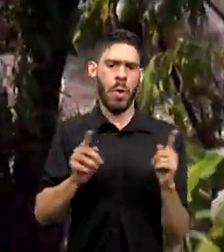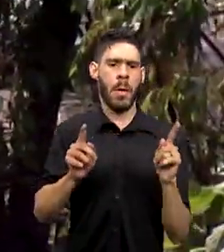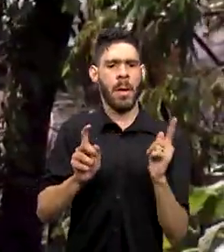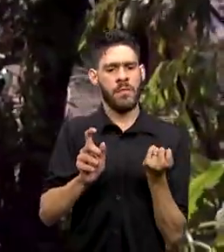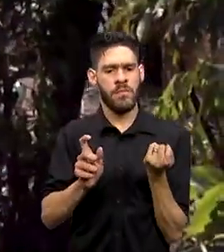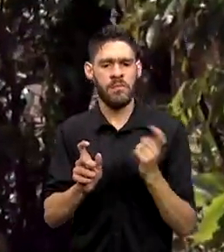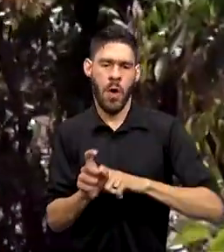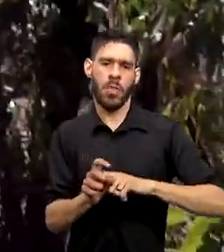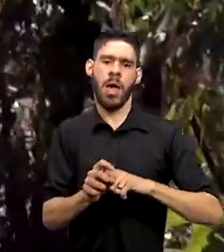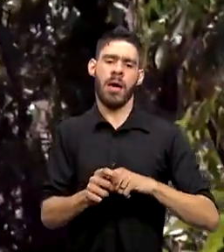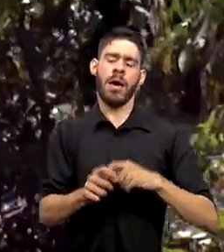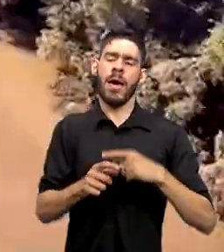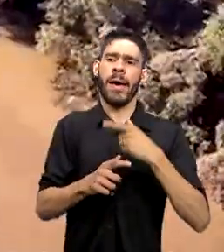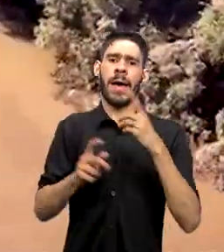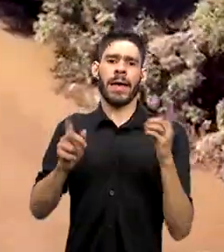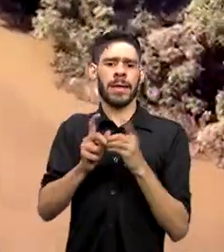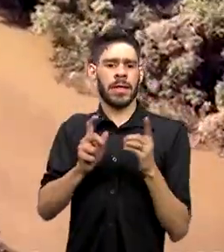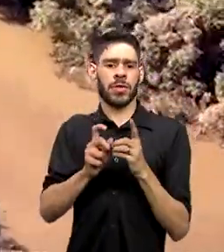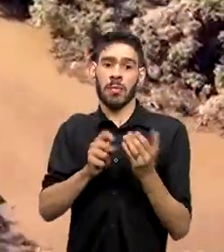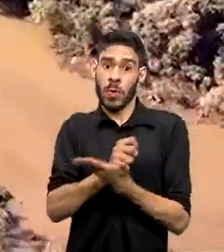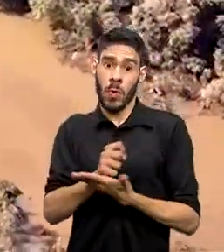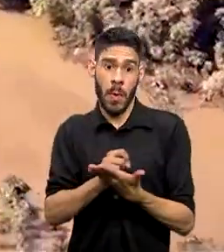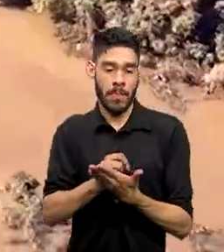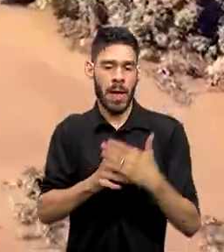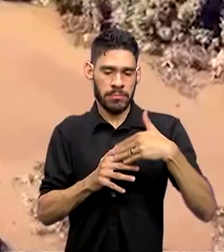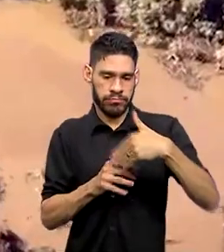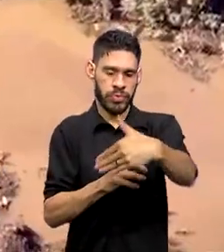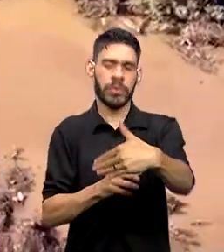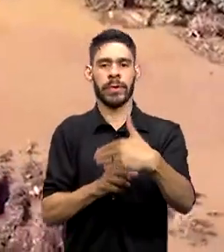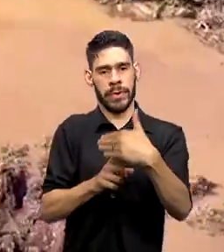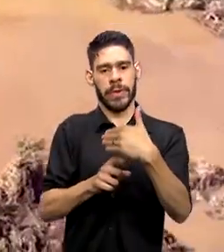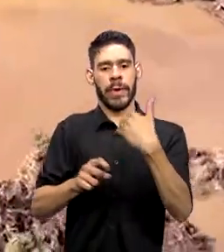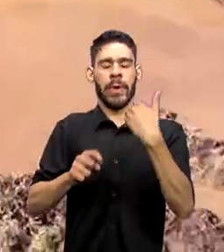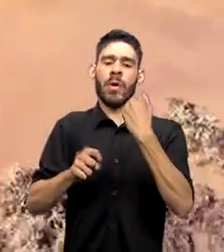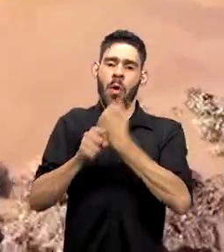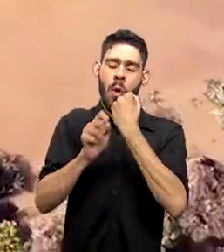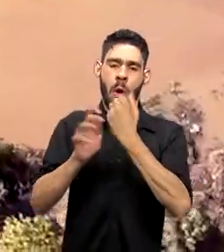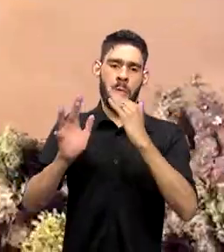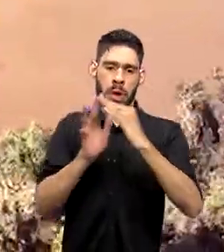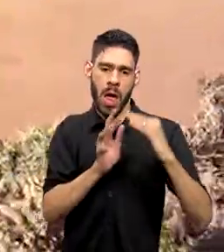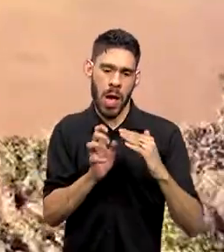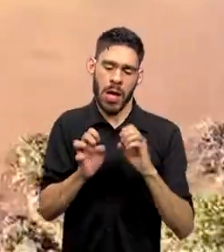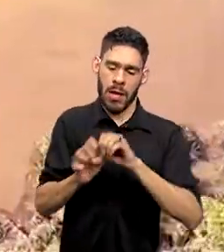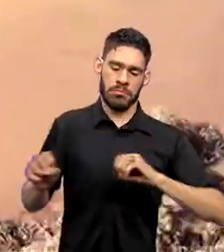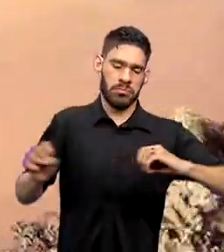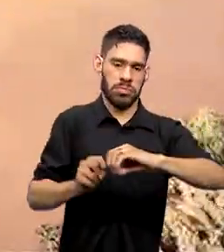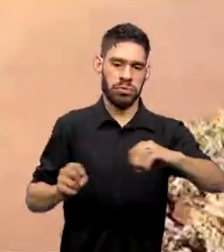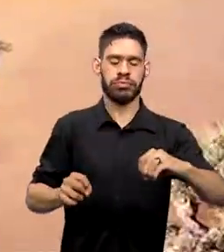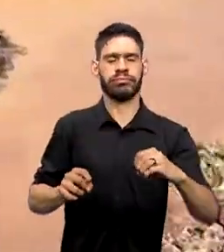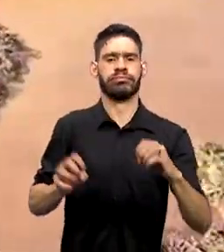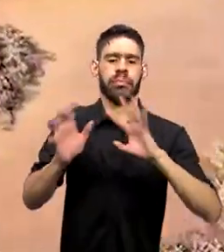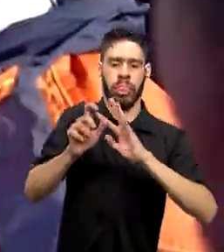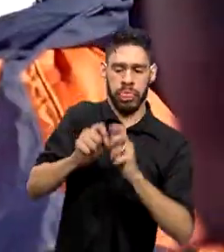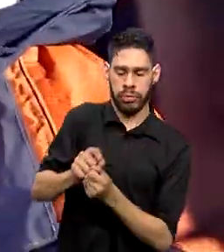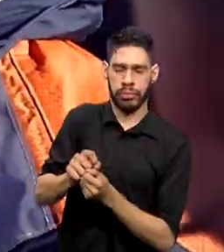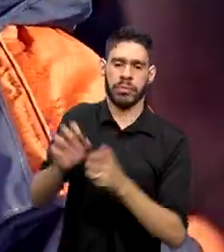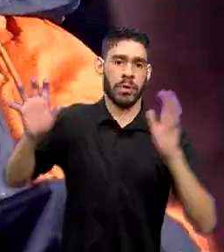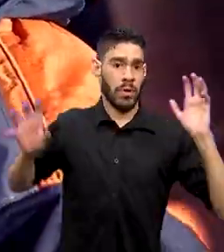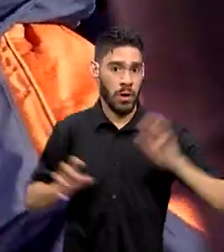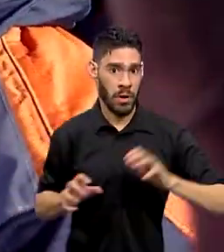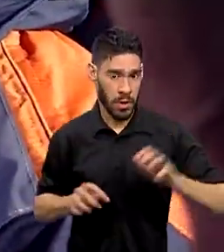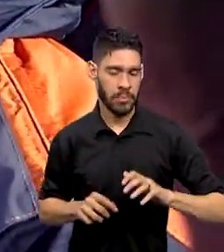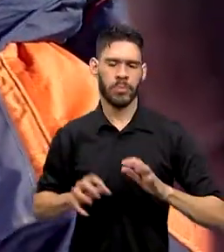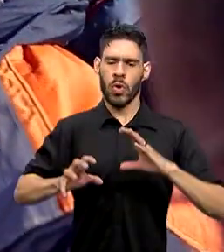restabelecer serviços essenciais e dar início à reconstrução de moradias e infraestruturas destruídas pelo desastre.